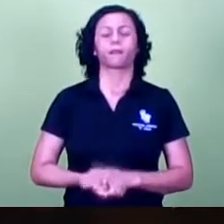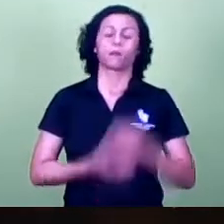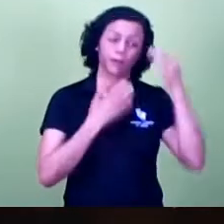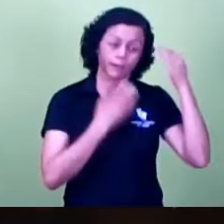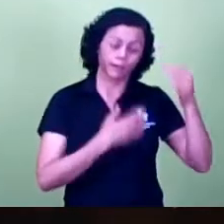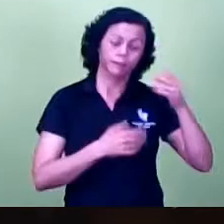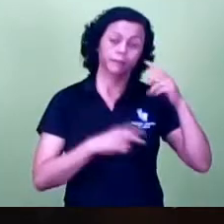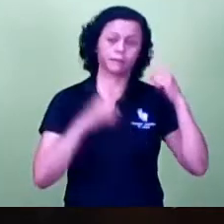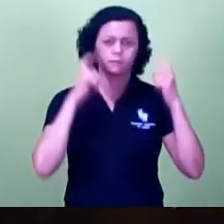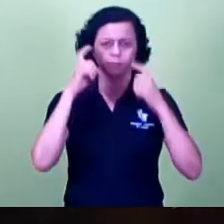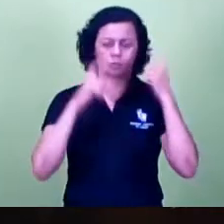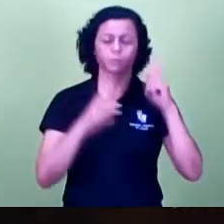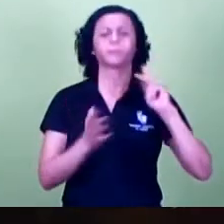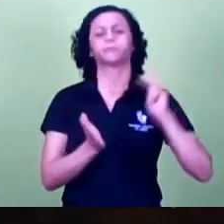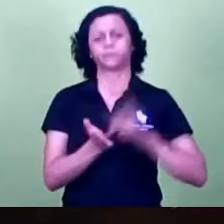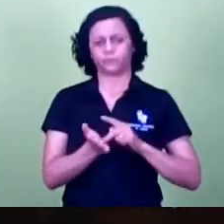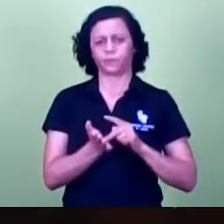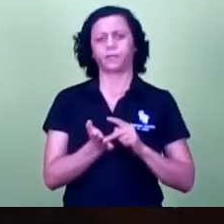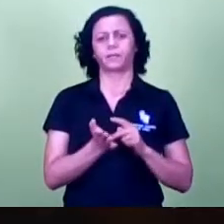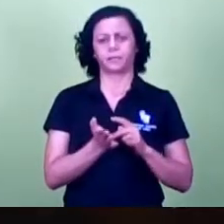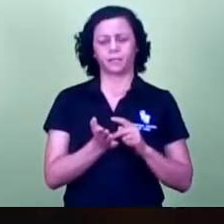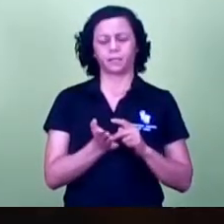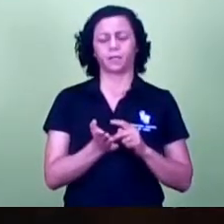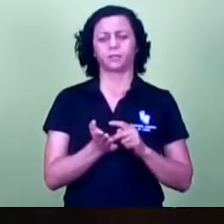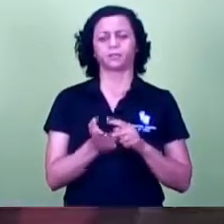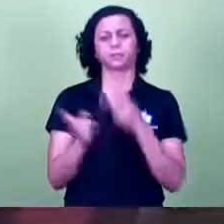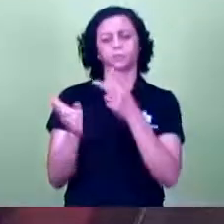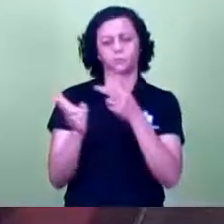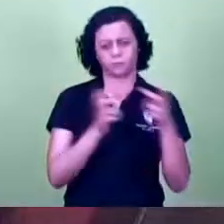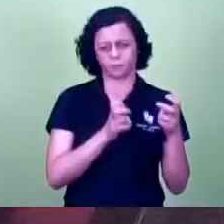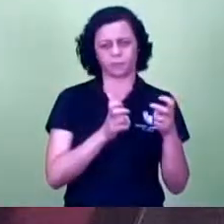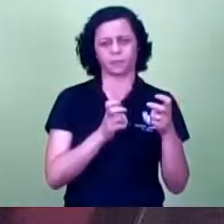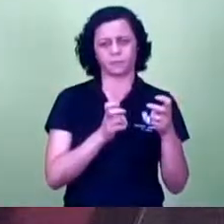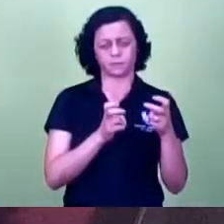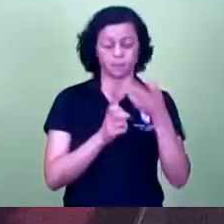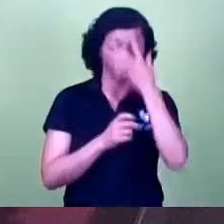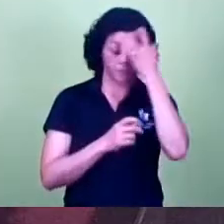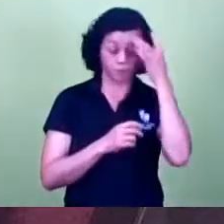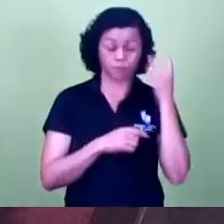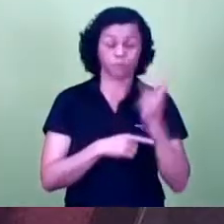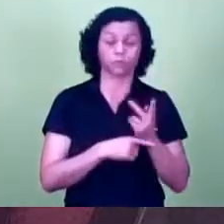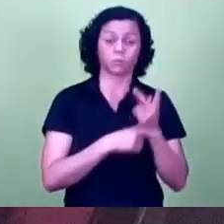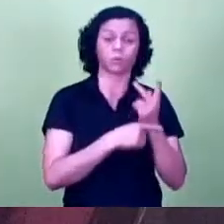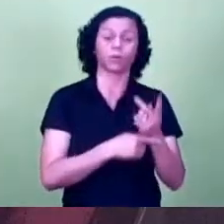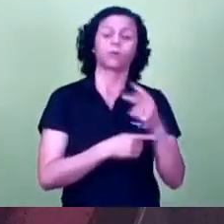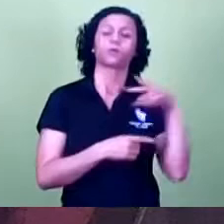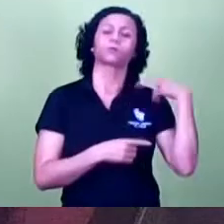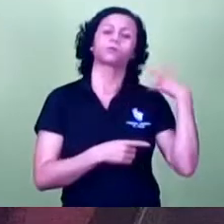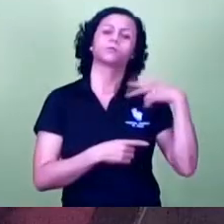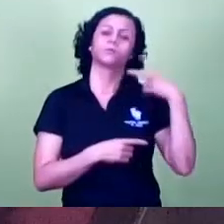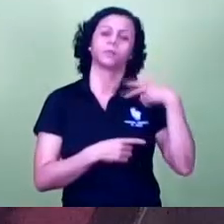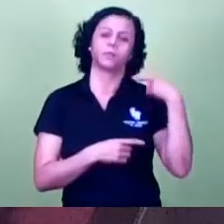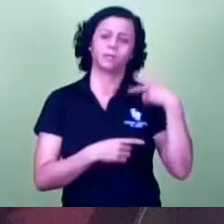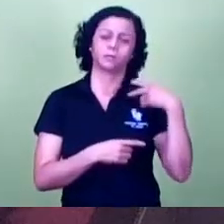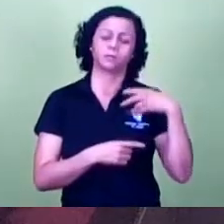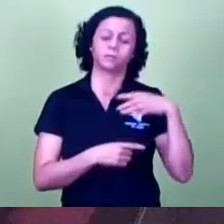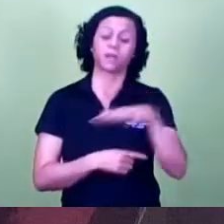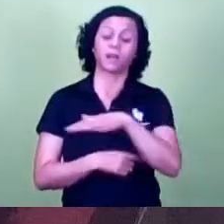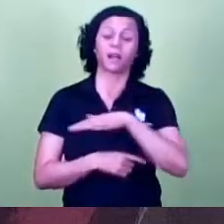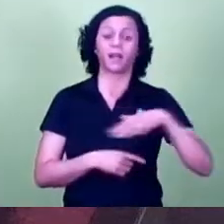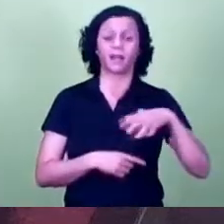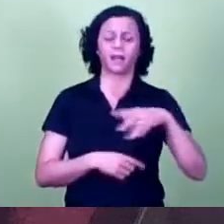Realmente, o que nós vemos, as pessoas procuram, inclusive vereadores, áreas públicas